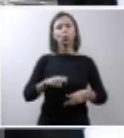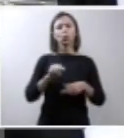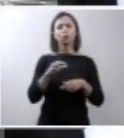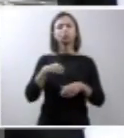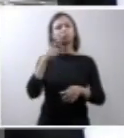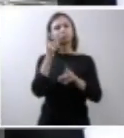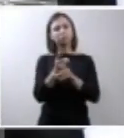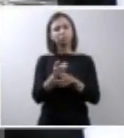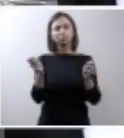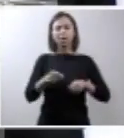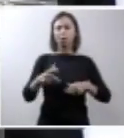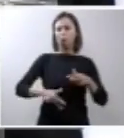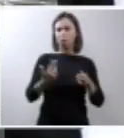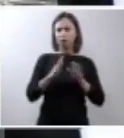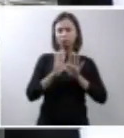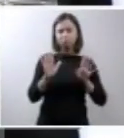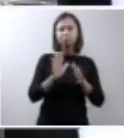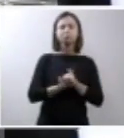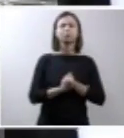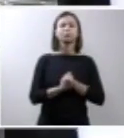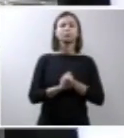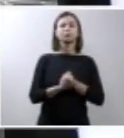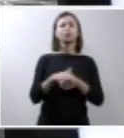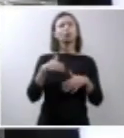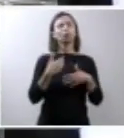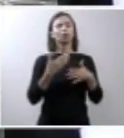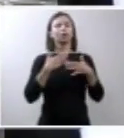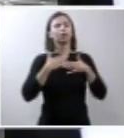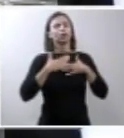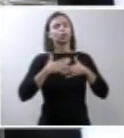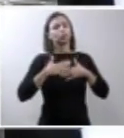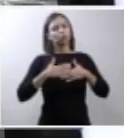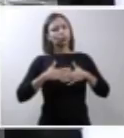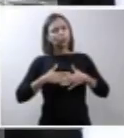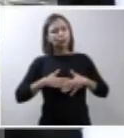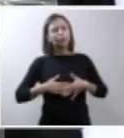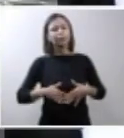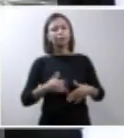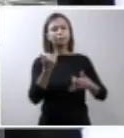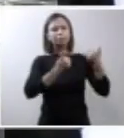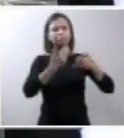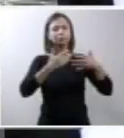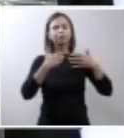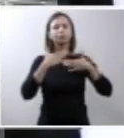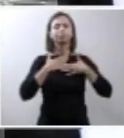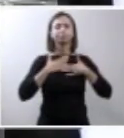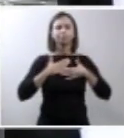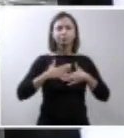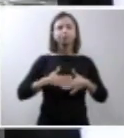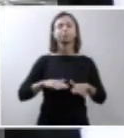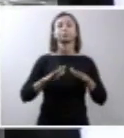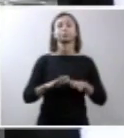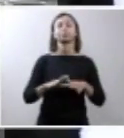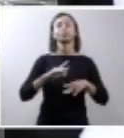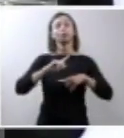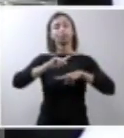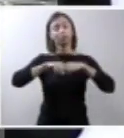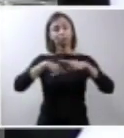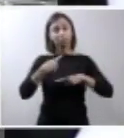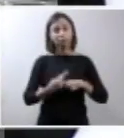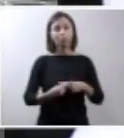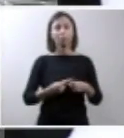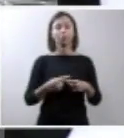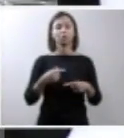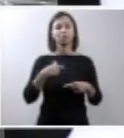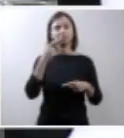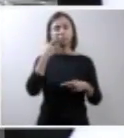e disse o procedimento que deveria fazer. Aí, então, foi que eu me acalmei. E quando a gente procurou, a gente pegou